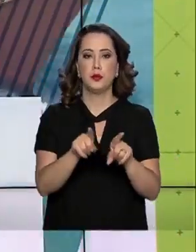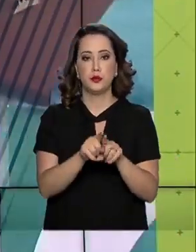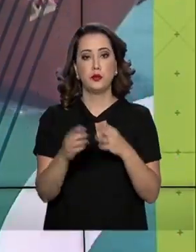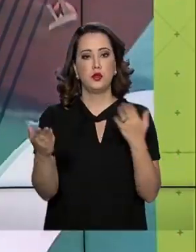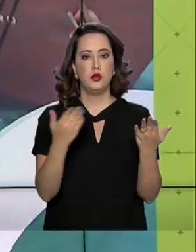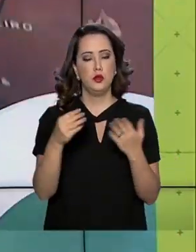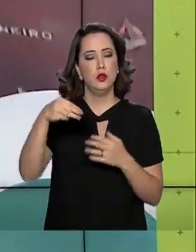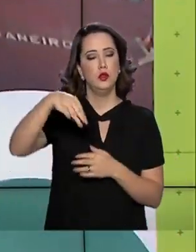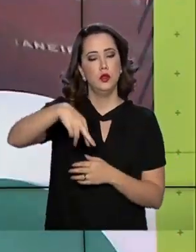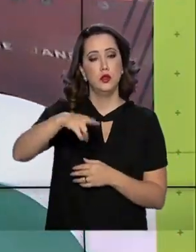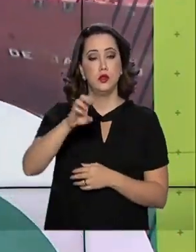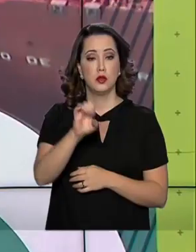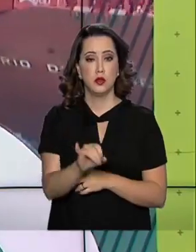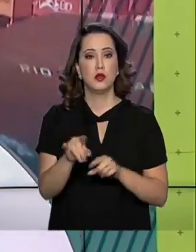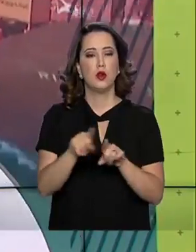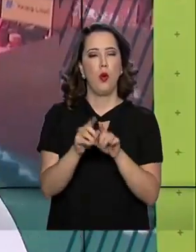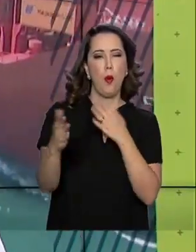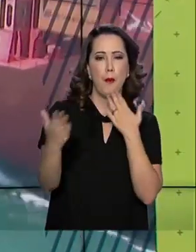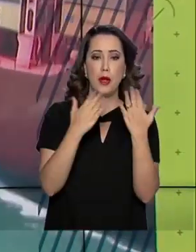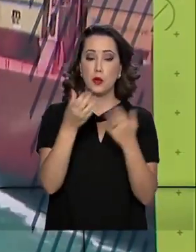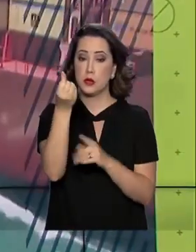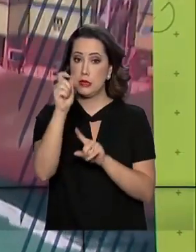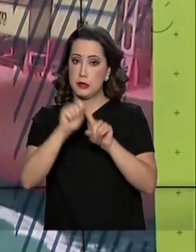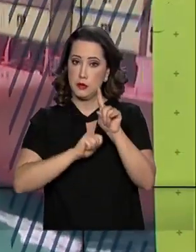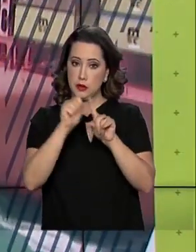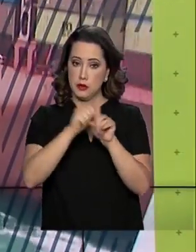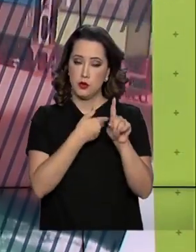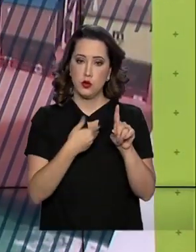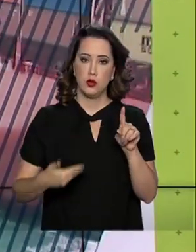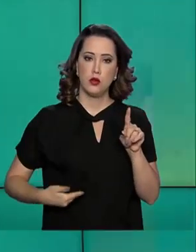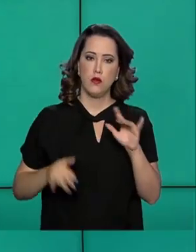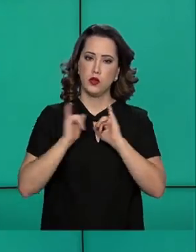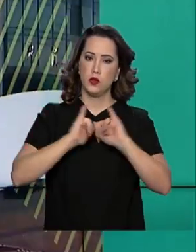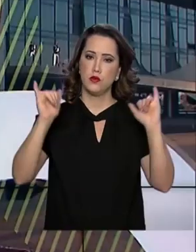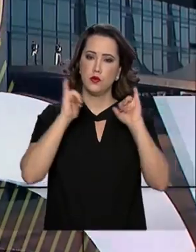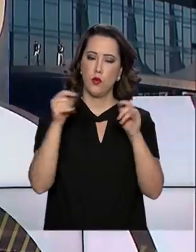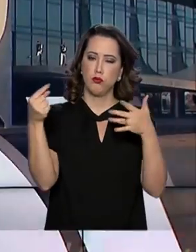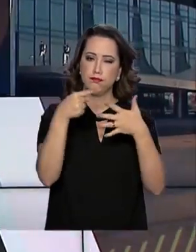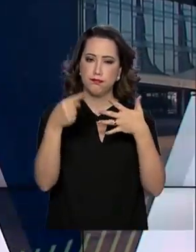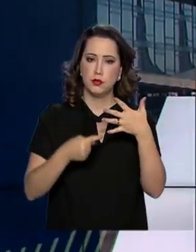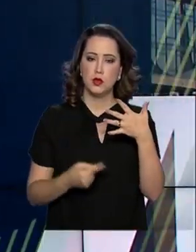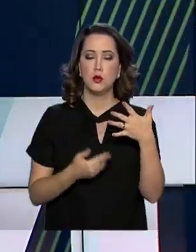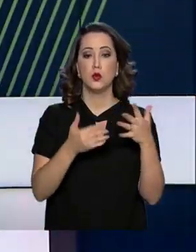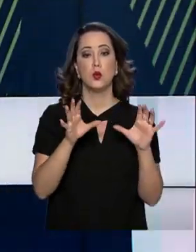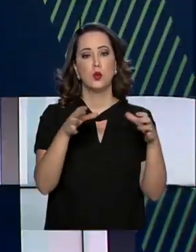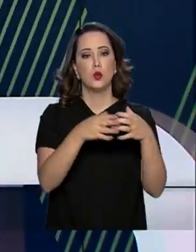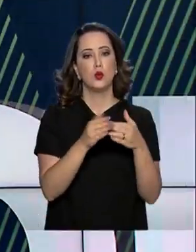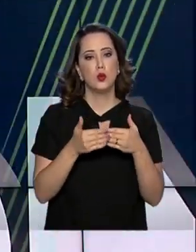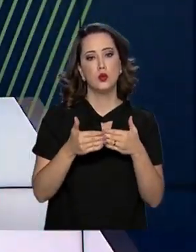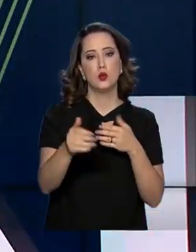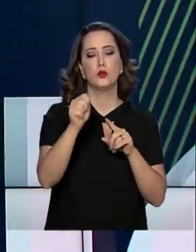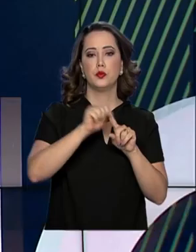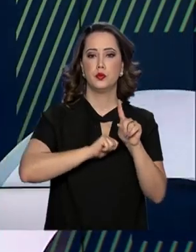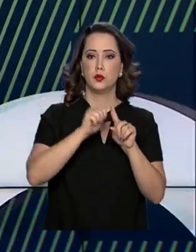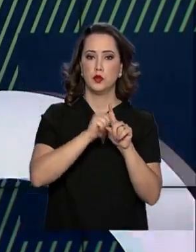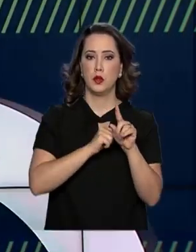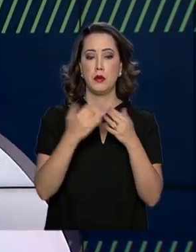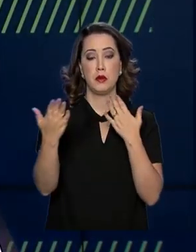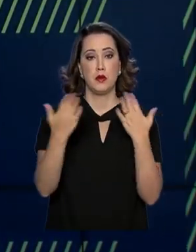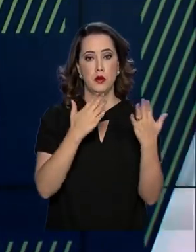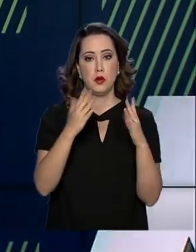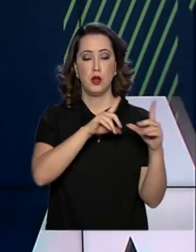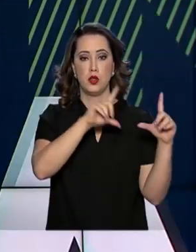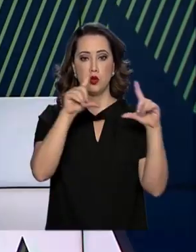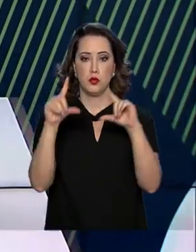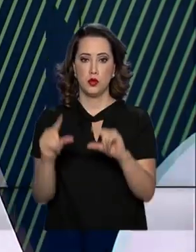nos seis primeiros meses de governo e divulgou perspectivas para o setor nos próximos meses, como a